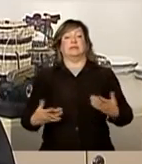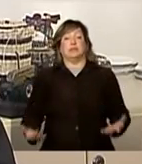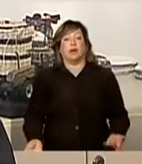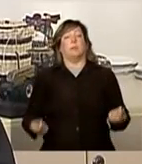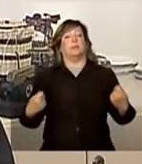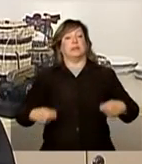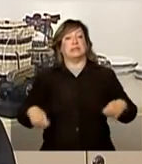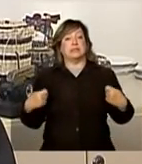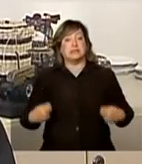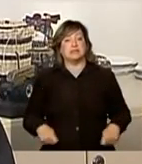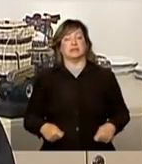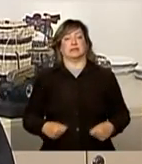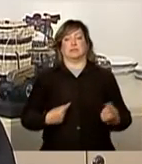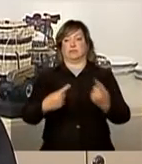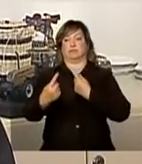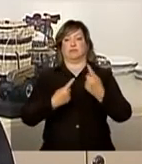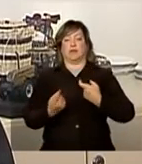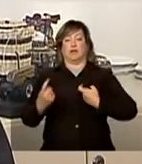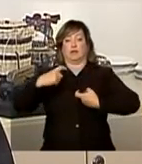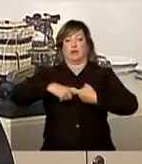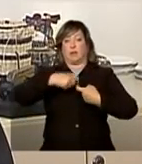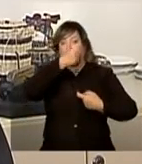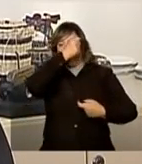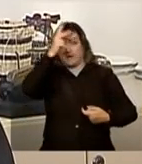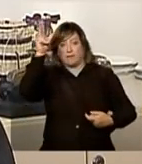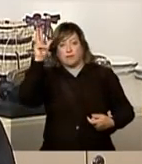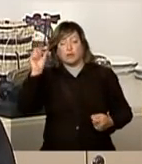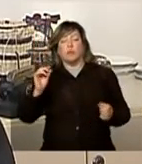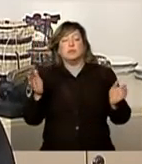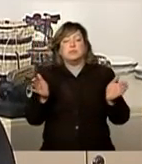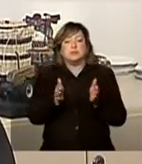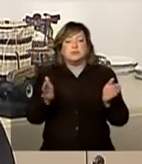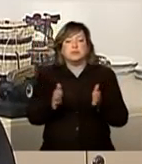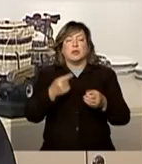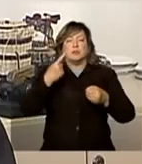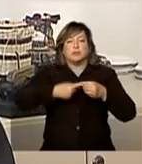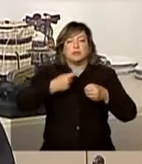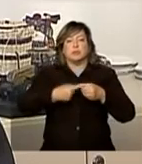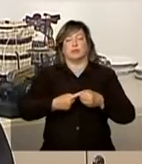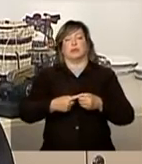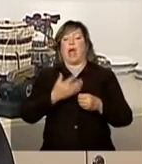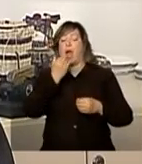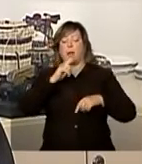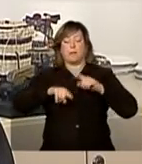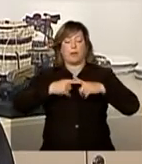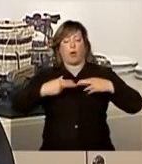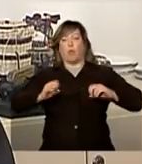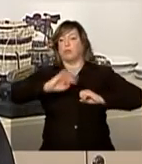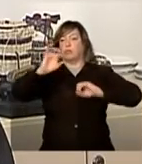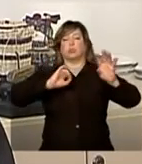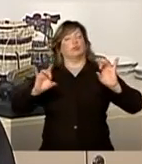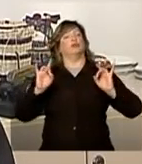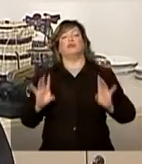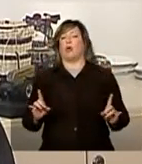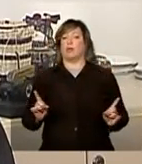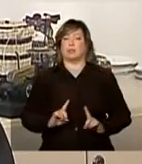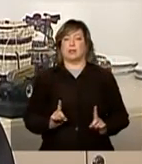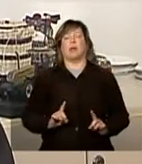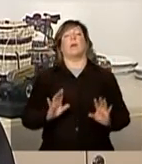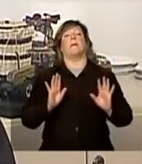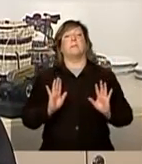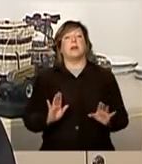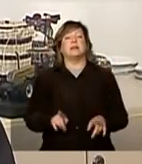em parceria com as prefeituras dos menores municípios, não só para o escoamento da produção da agricultura e da